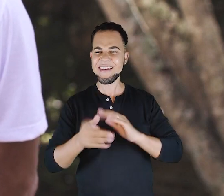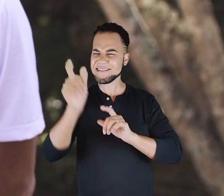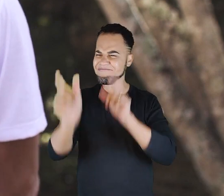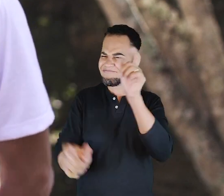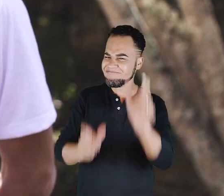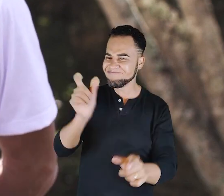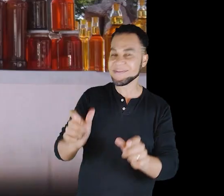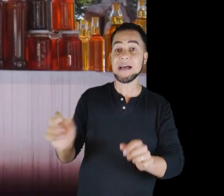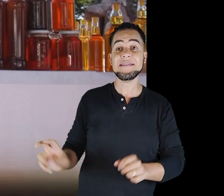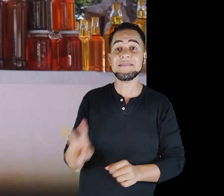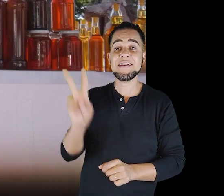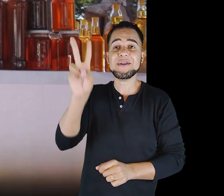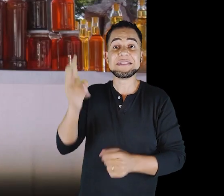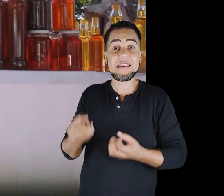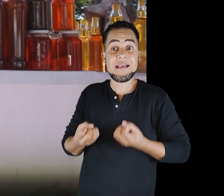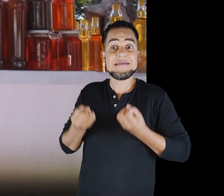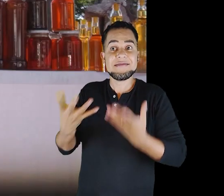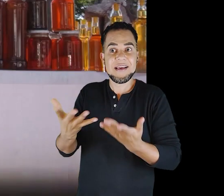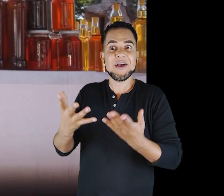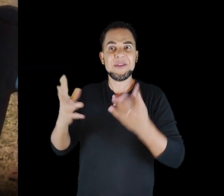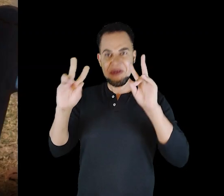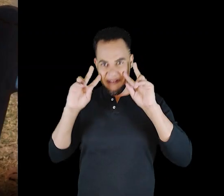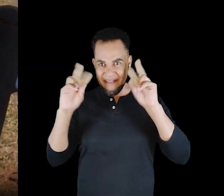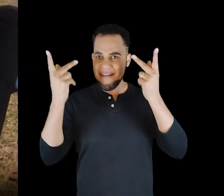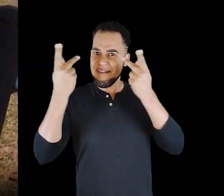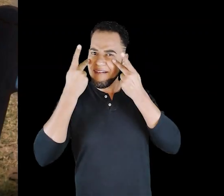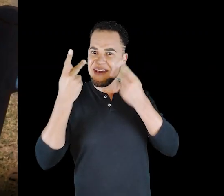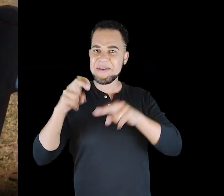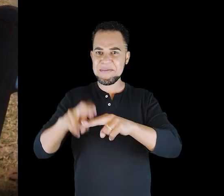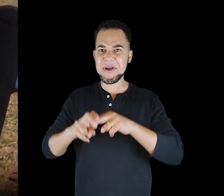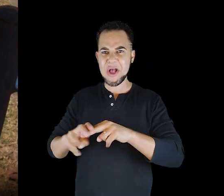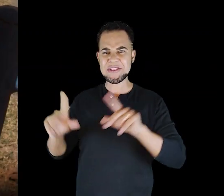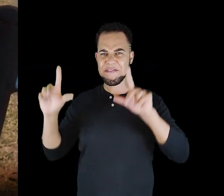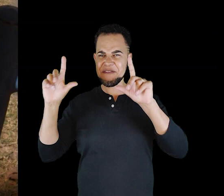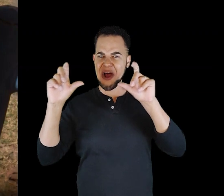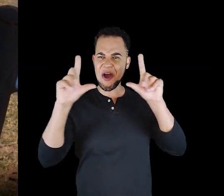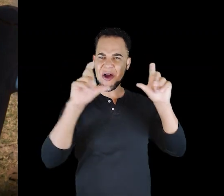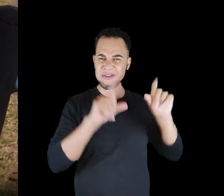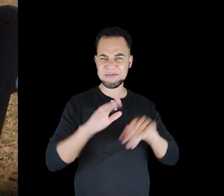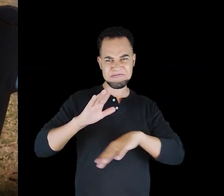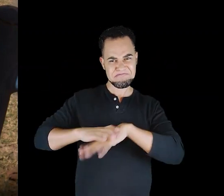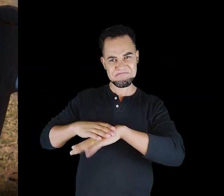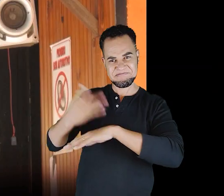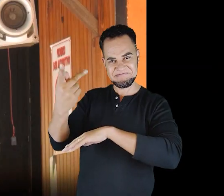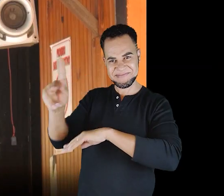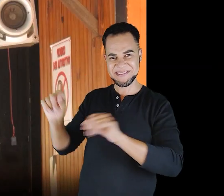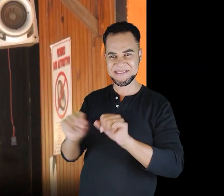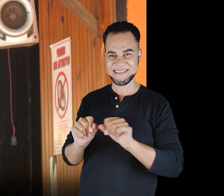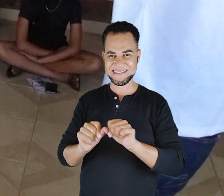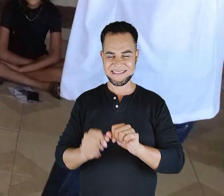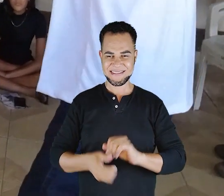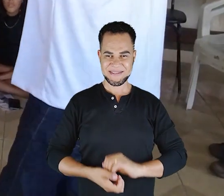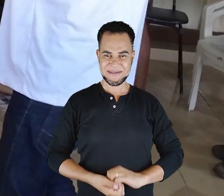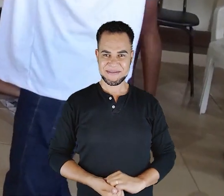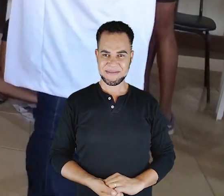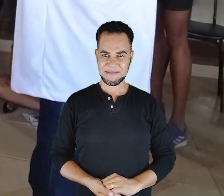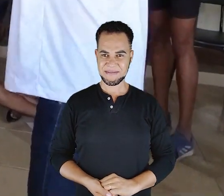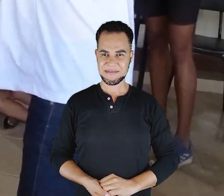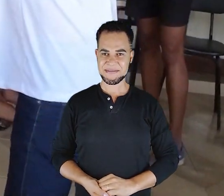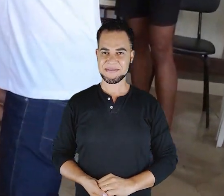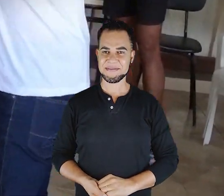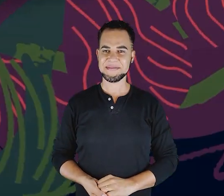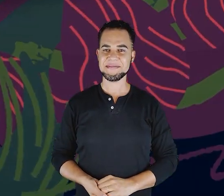por sua criação, né? As suas fotografias. Cenas da oficina de fotografia.